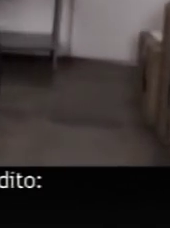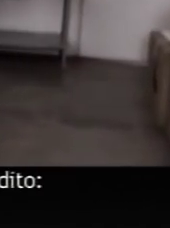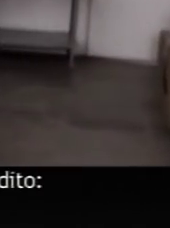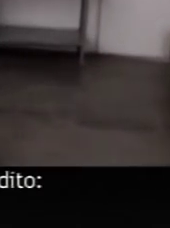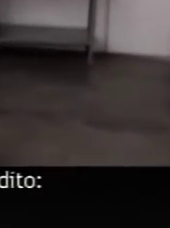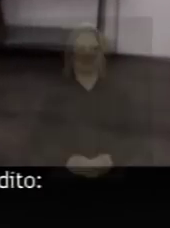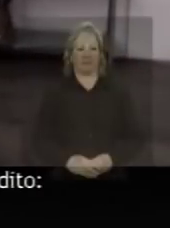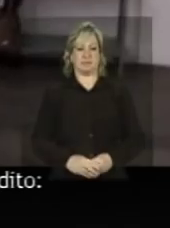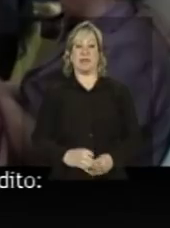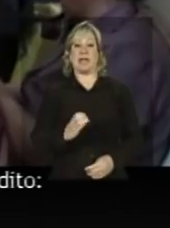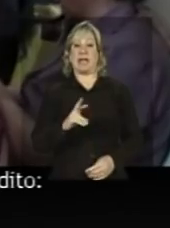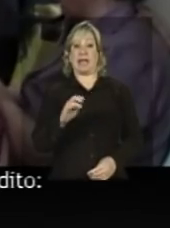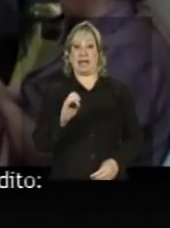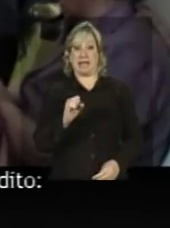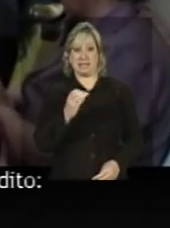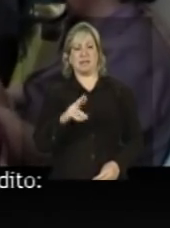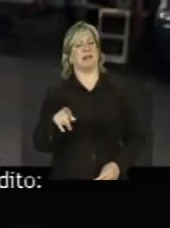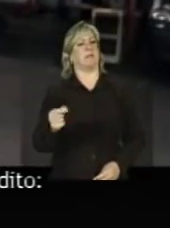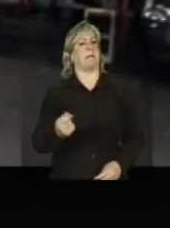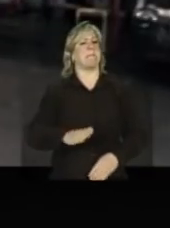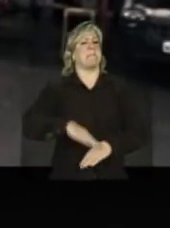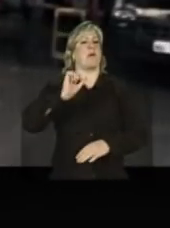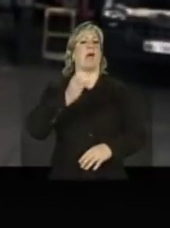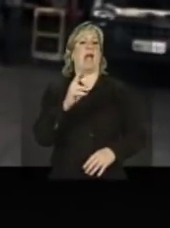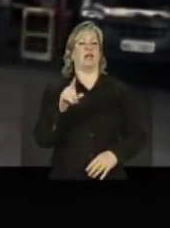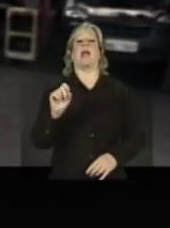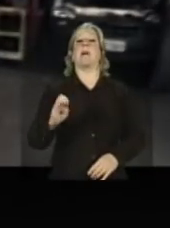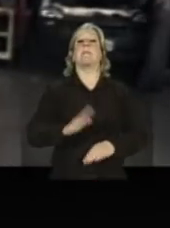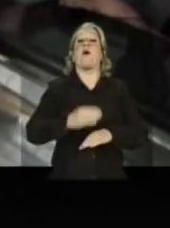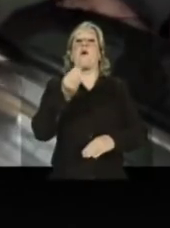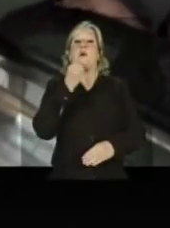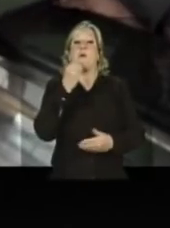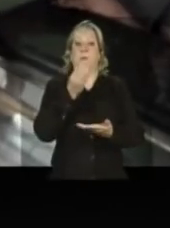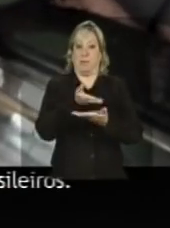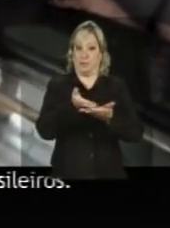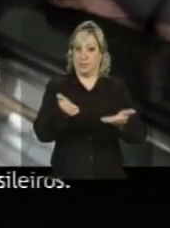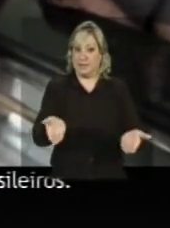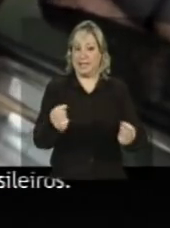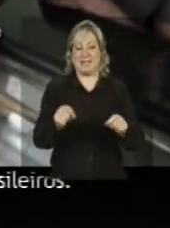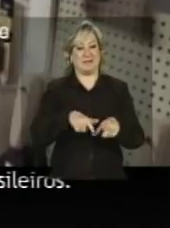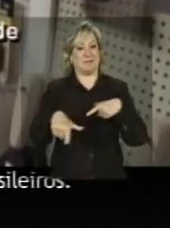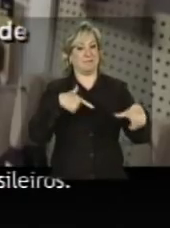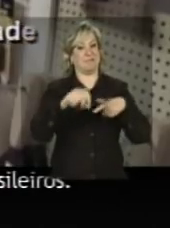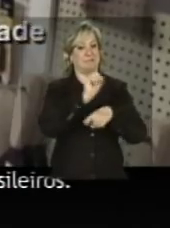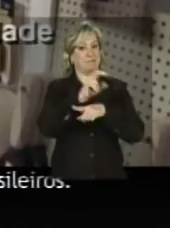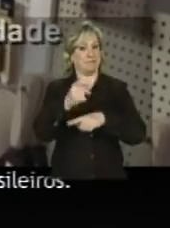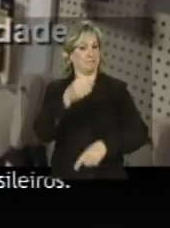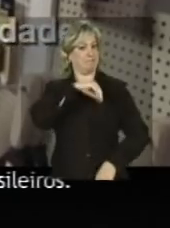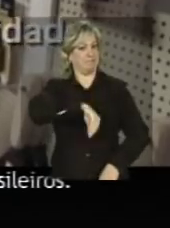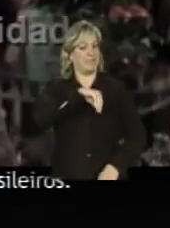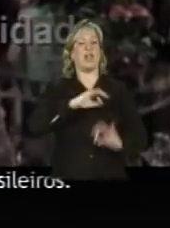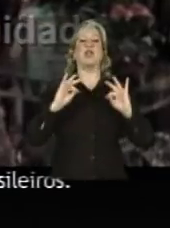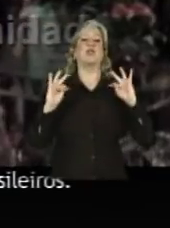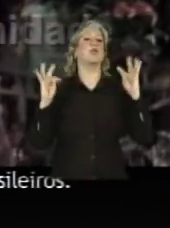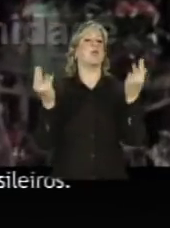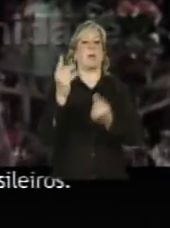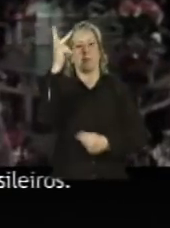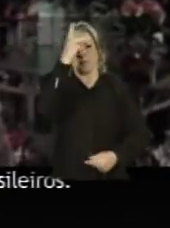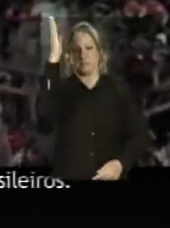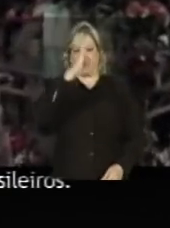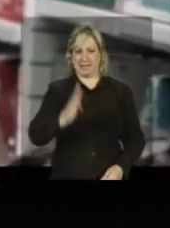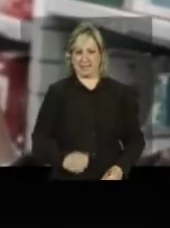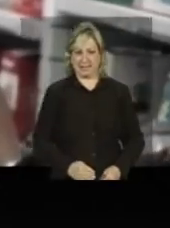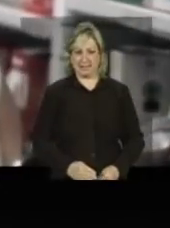O Crescer é bem mais que crédito. É mais oportunidade, emprego e renda para todos os